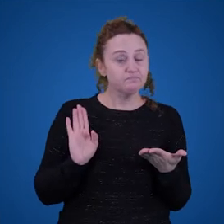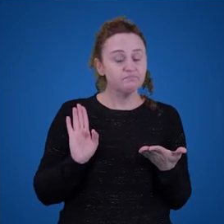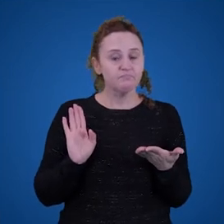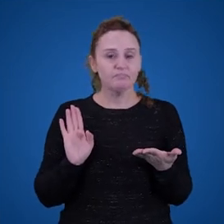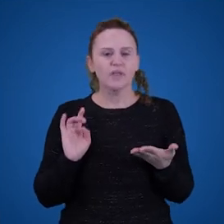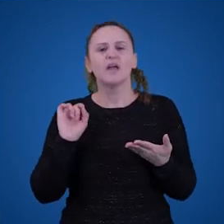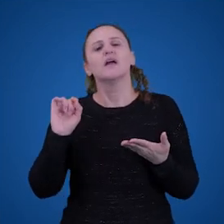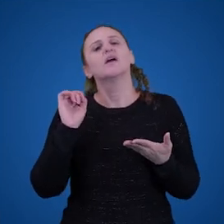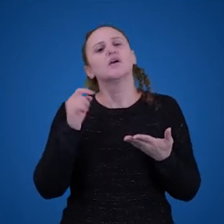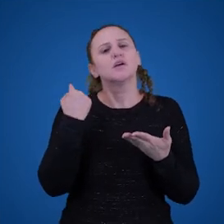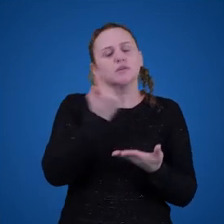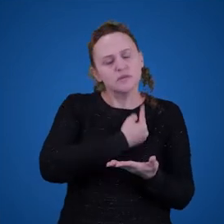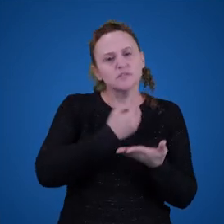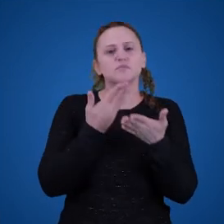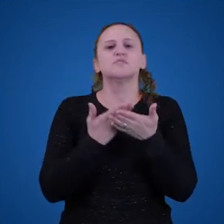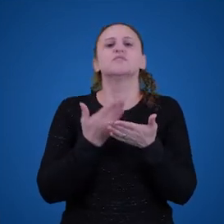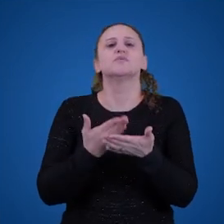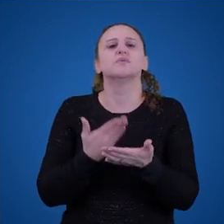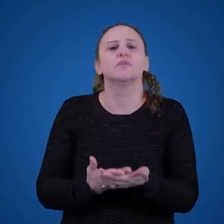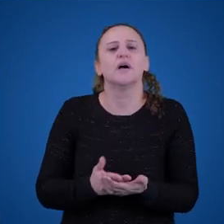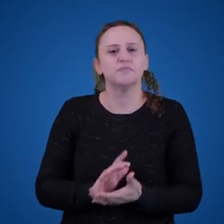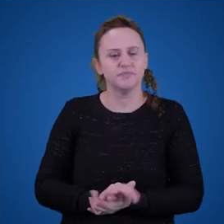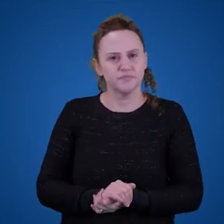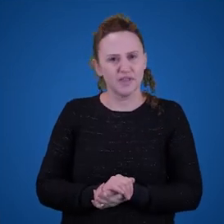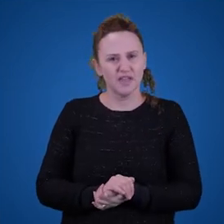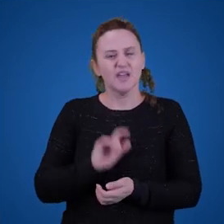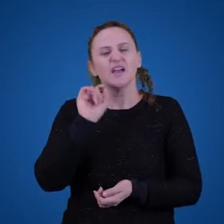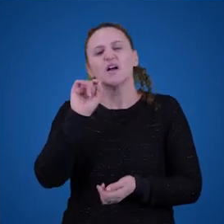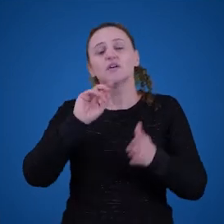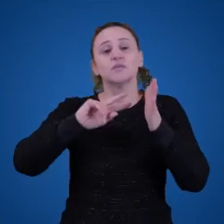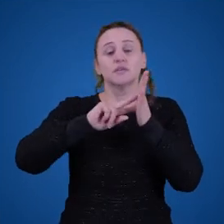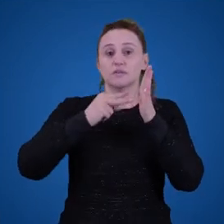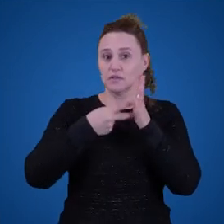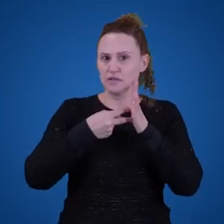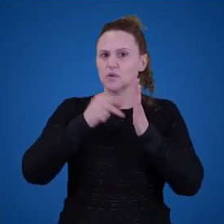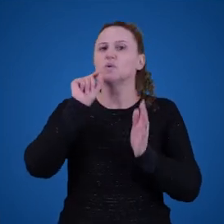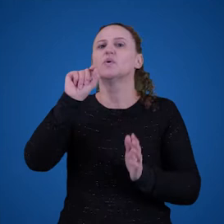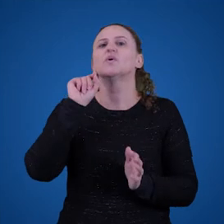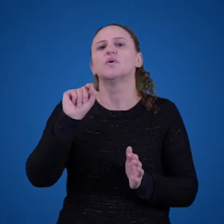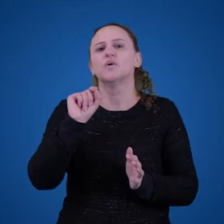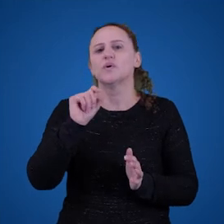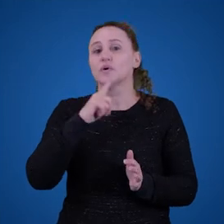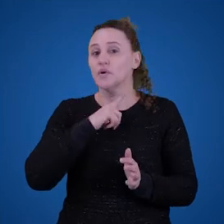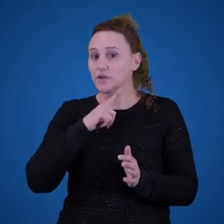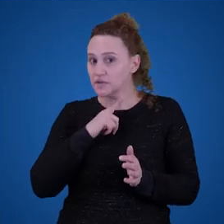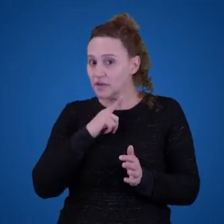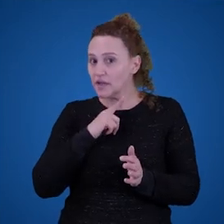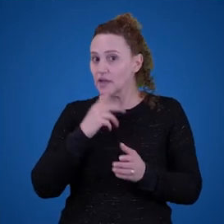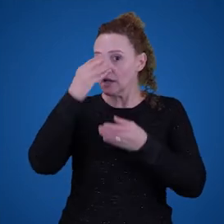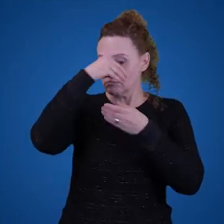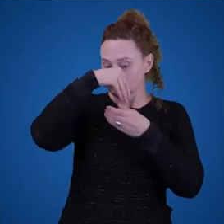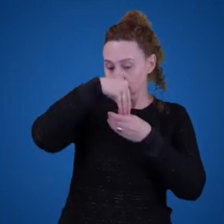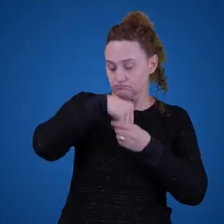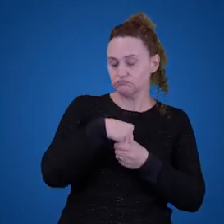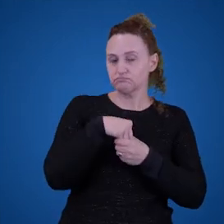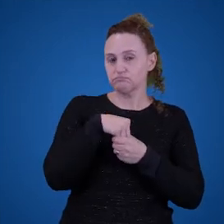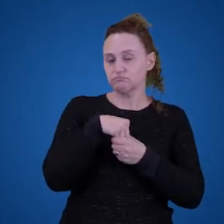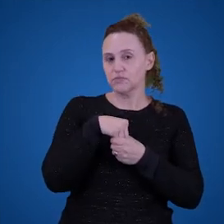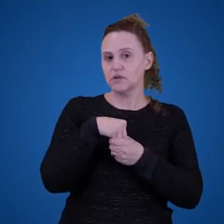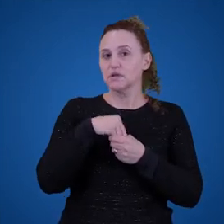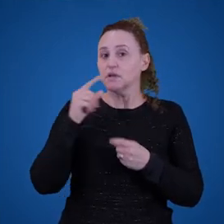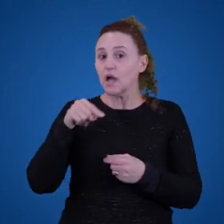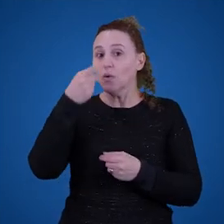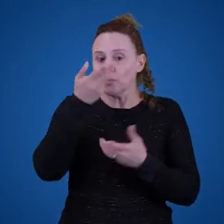estudar daqui para frente, né? Acerca do significado, é o que se passa em nós. Isso nós vamos ver na próxima